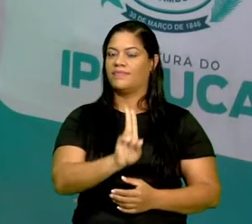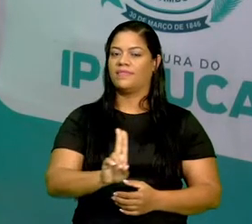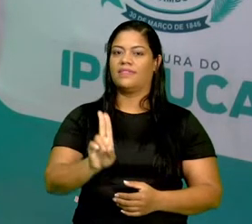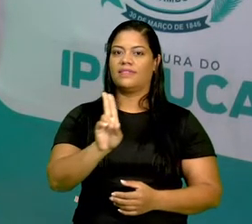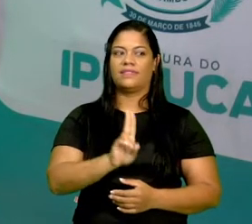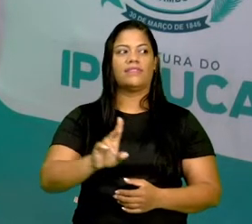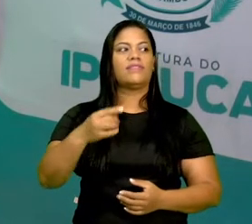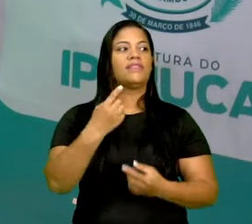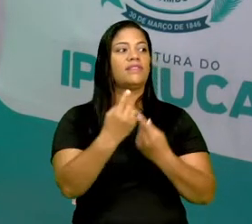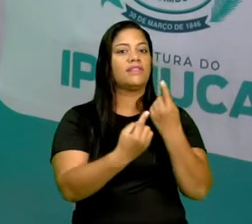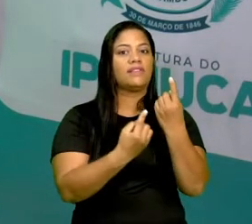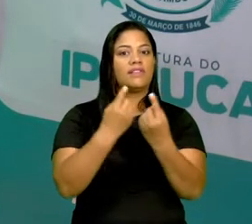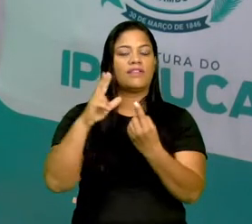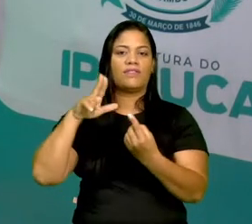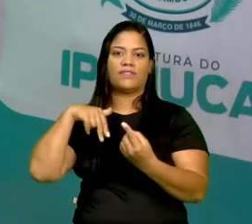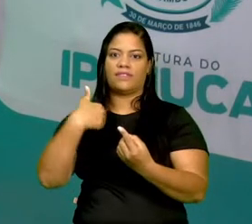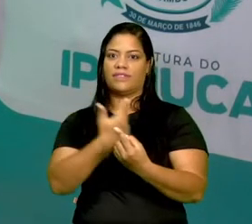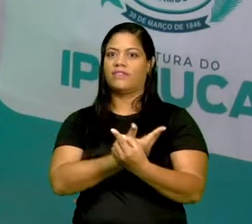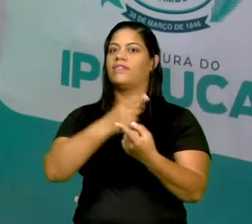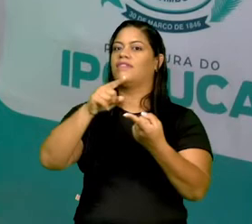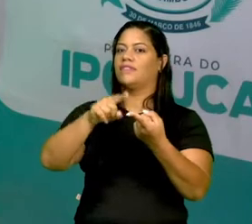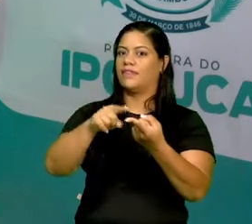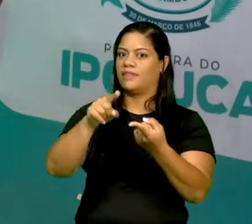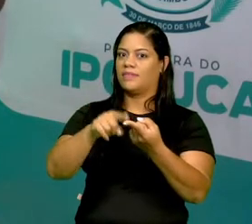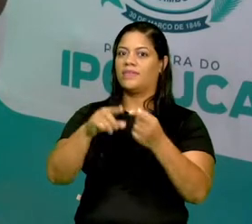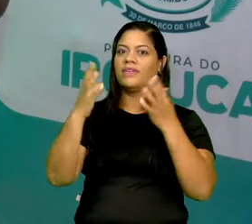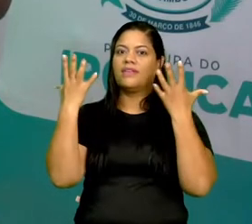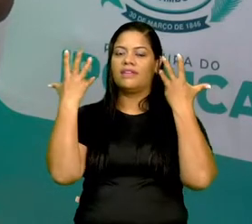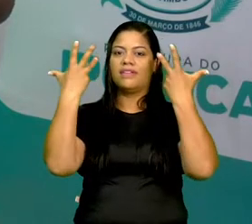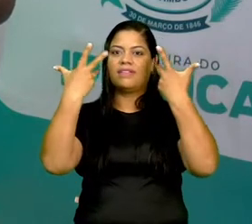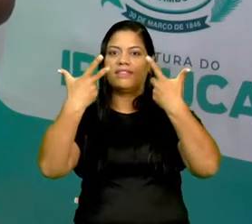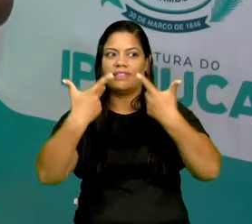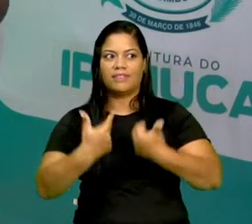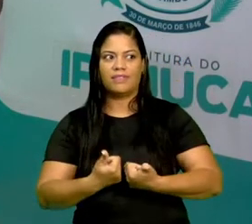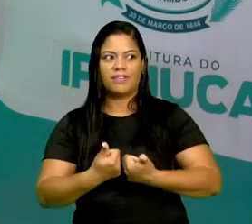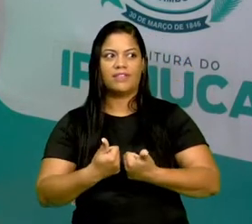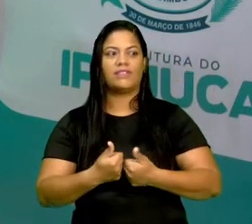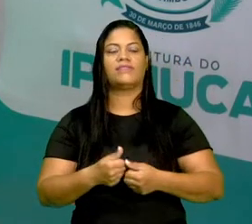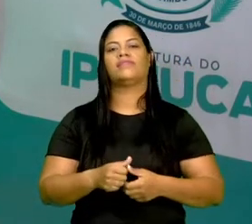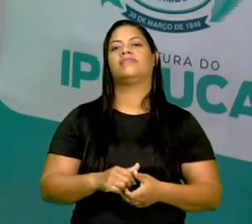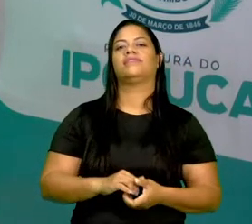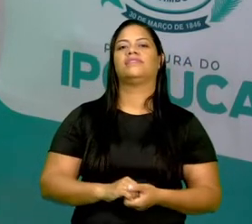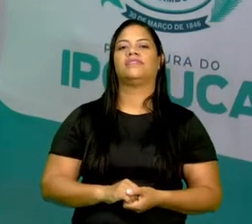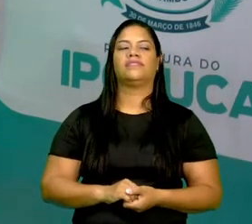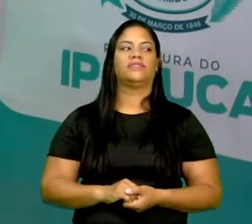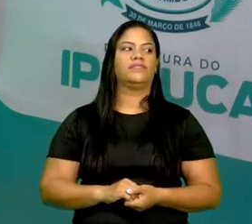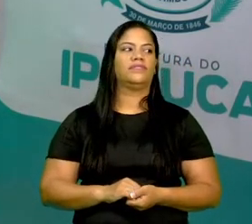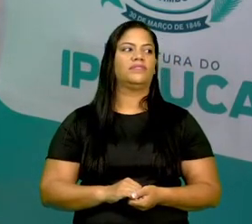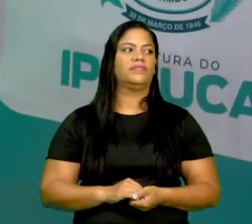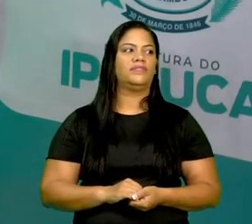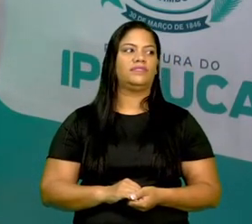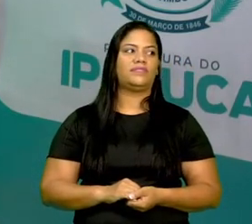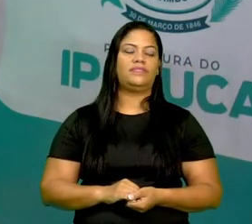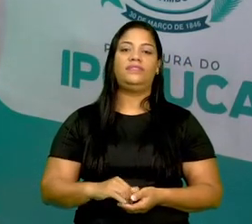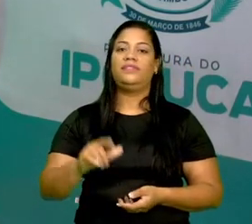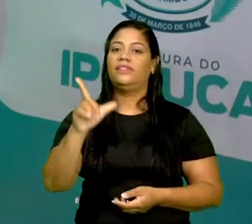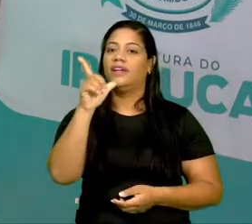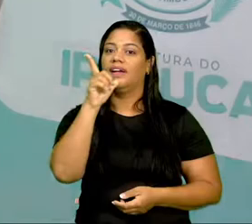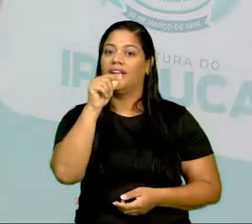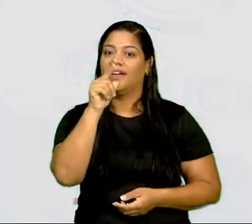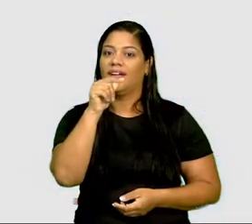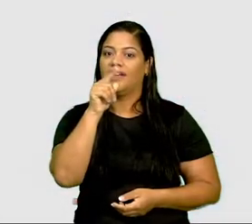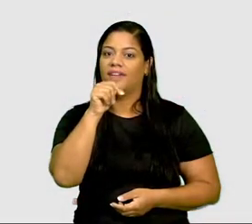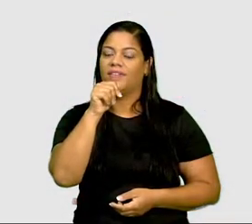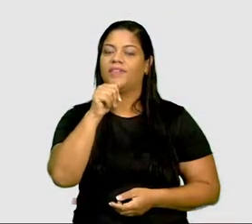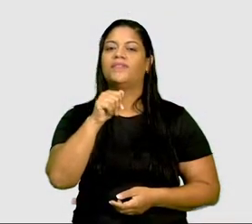cada um de nós e também pelos animais existentes neste meio. A água.